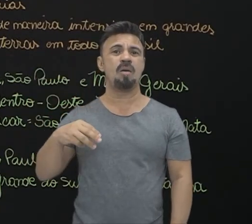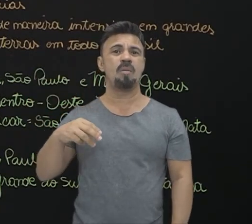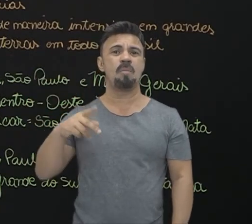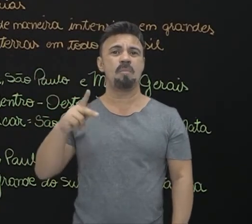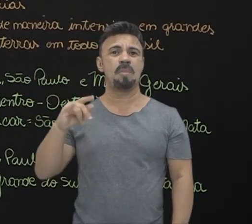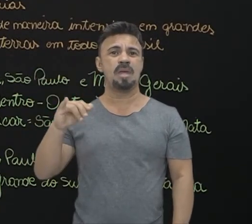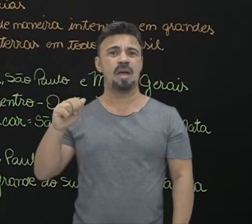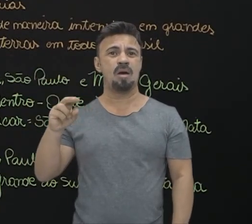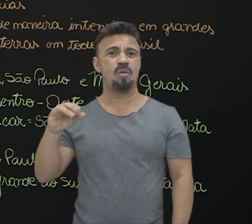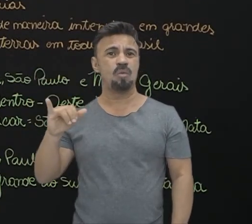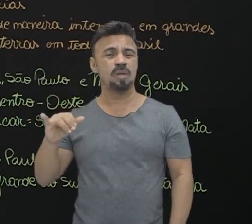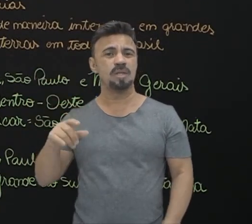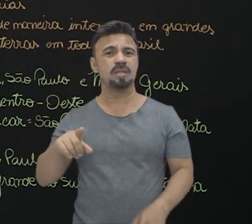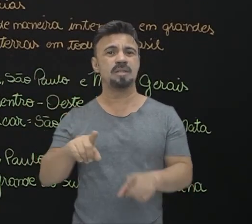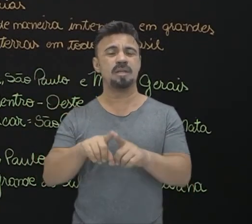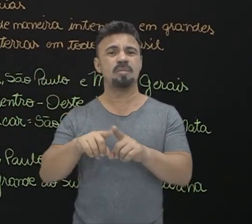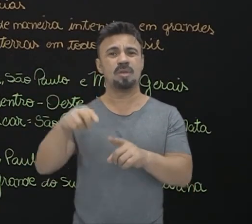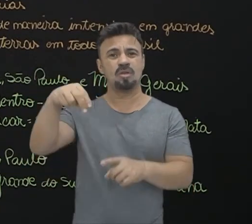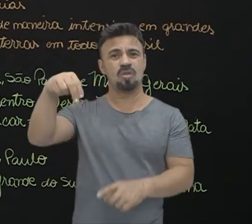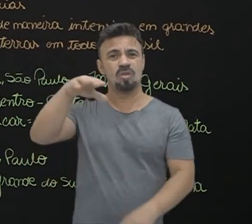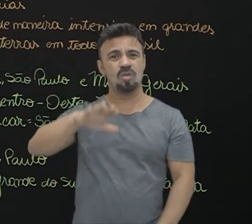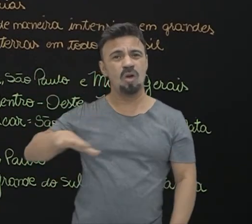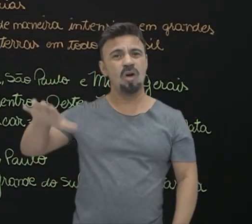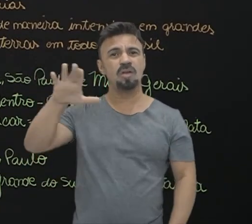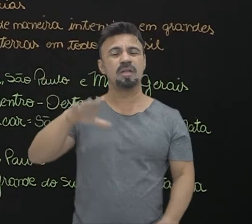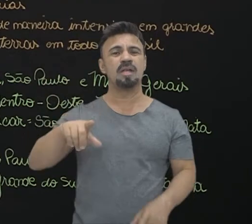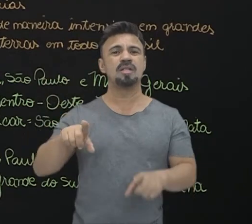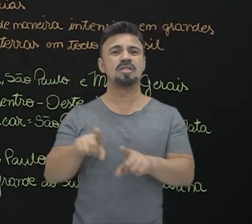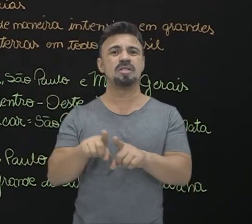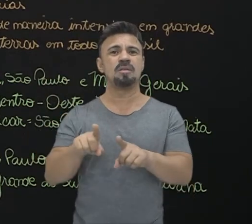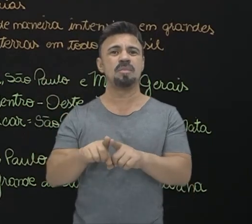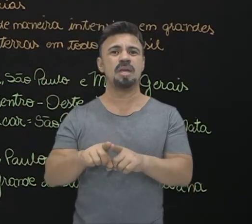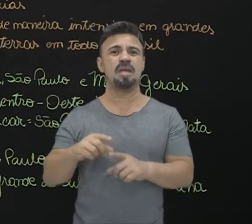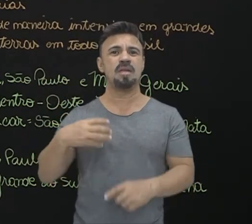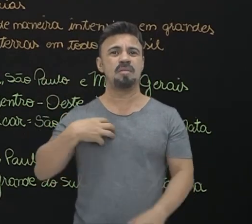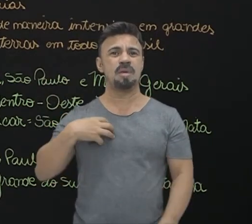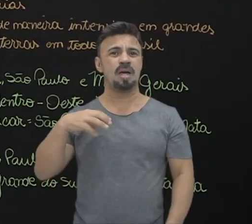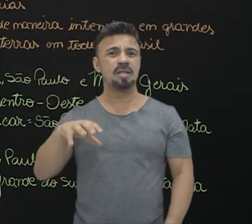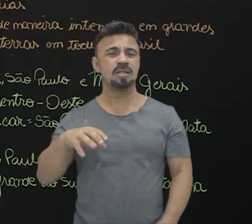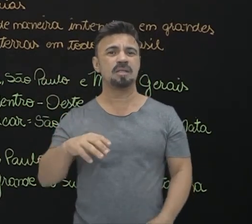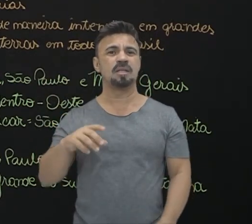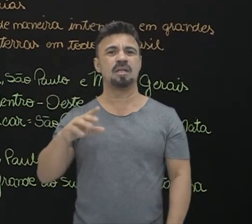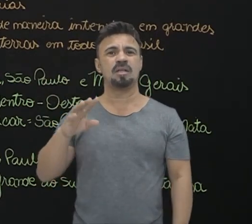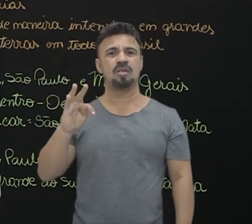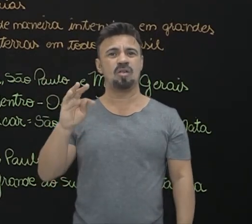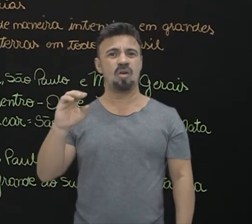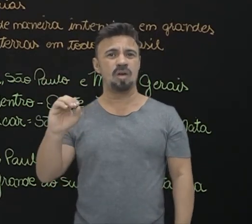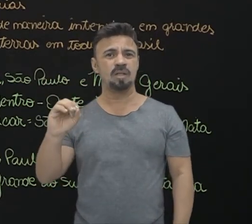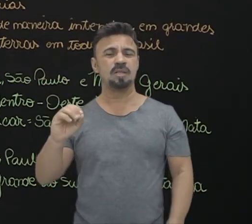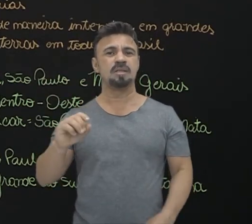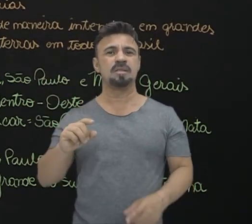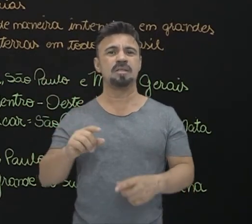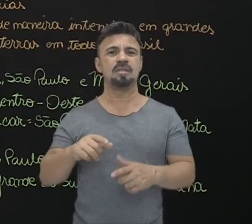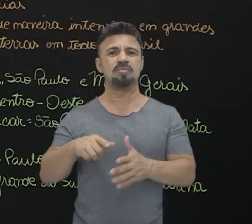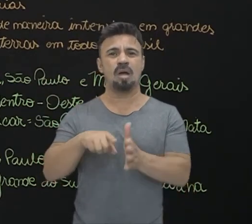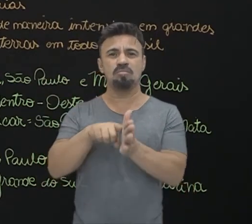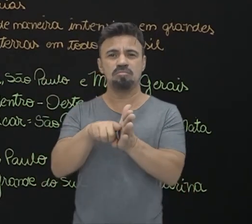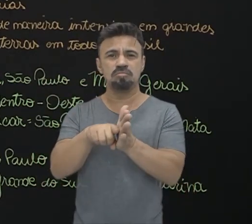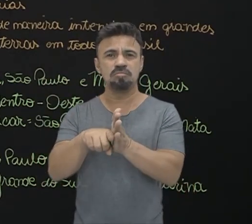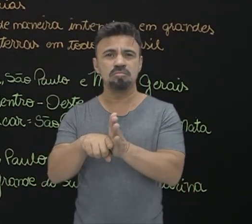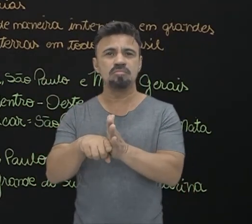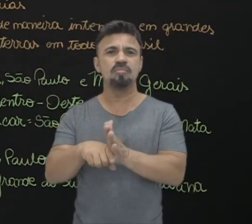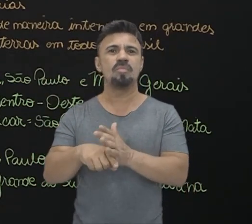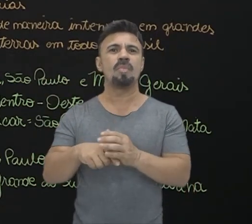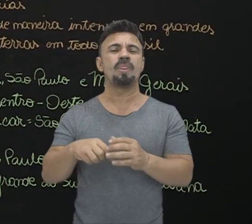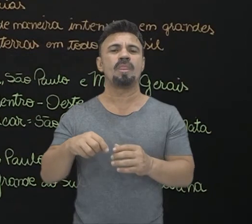na região ali do nordeste, como parte do oeste da Bahia. O Tocantins já sendo bastante explorado, que é da região